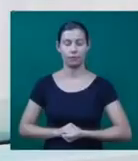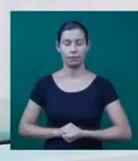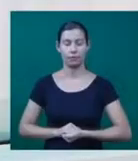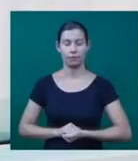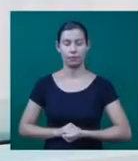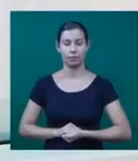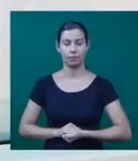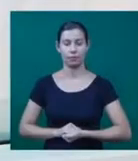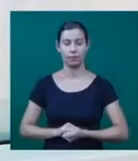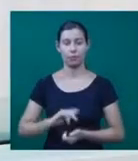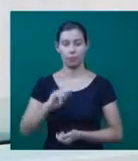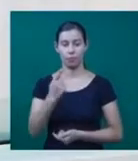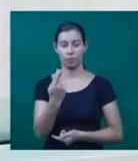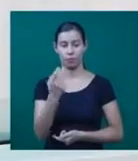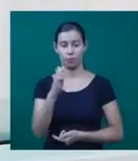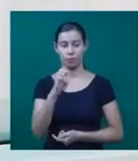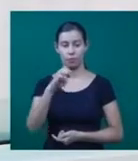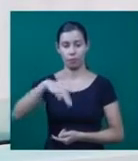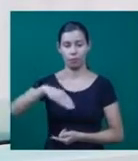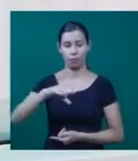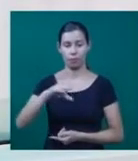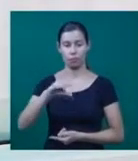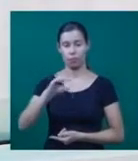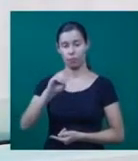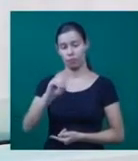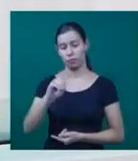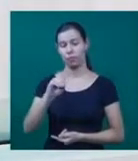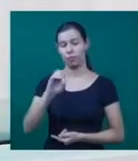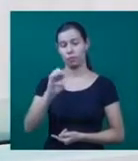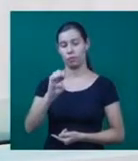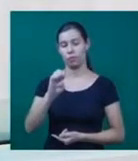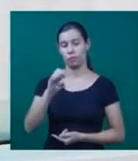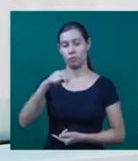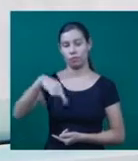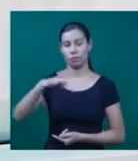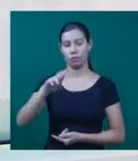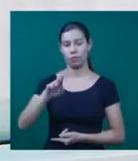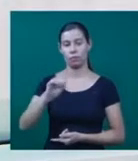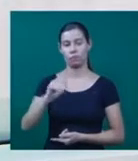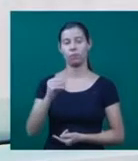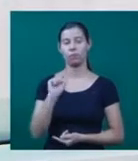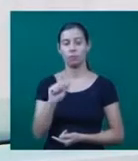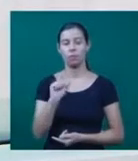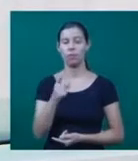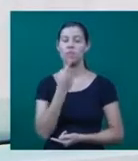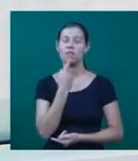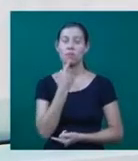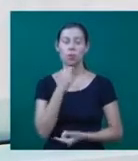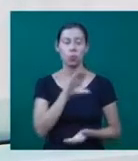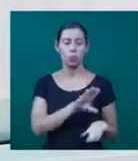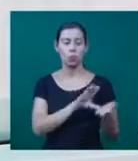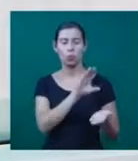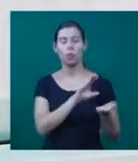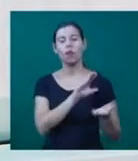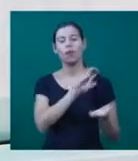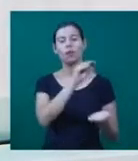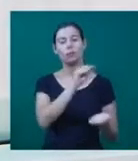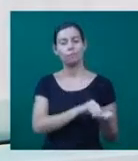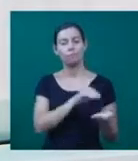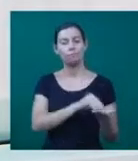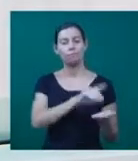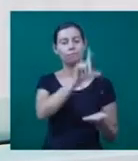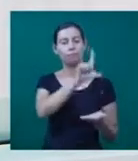O Hemocentro de Uberlândia está em alerta. Nas últimas duas semanas, o estoque teve uma queda de aproximadamente 50%,